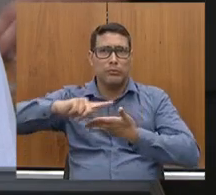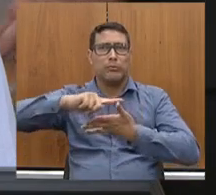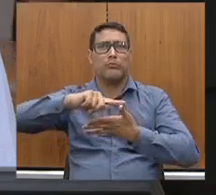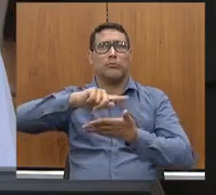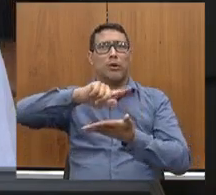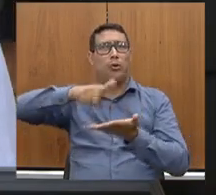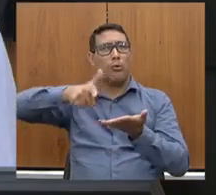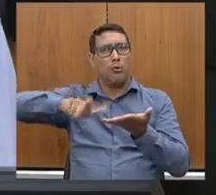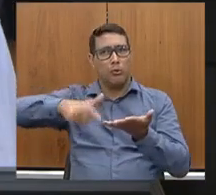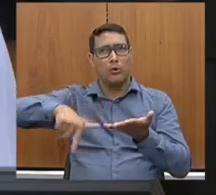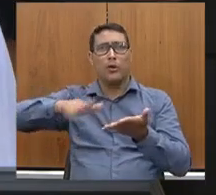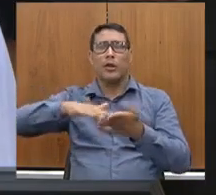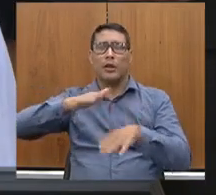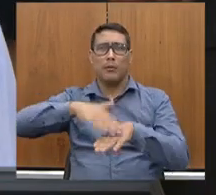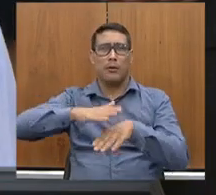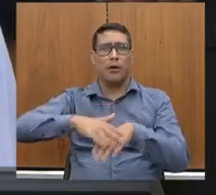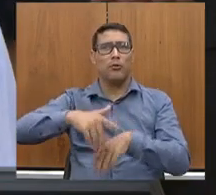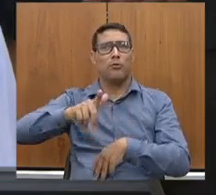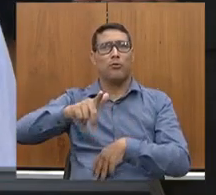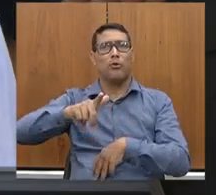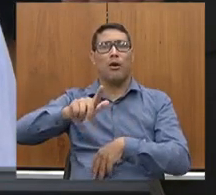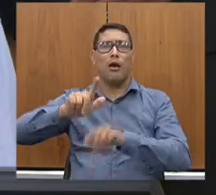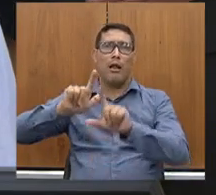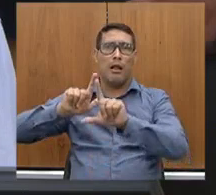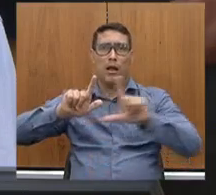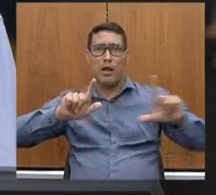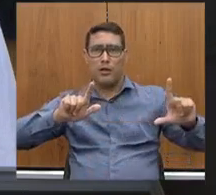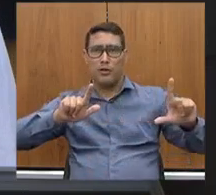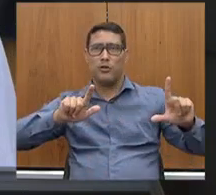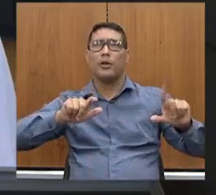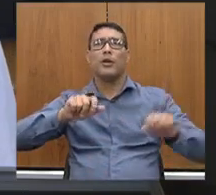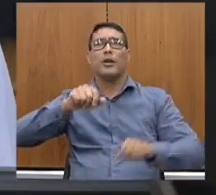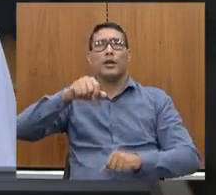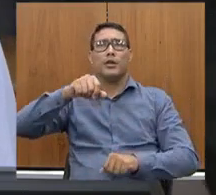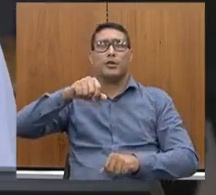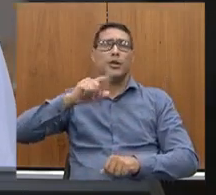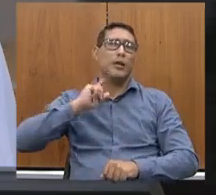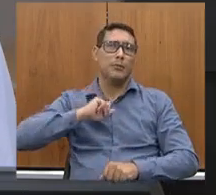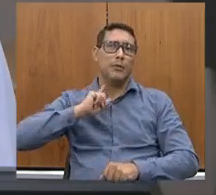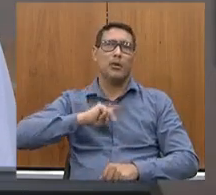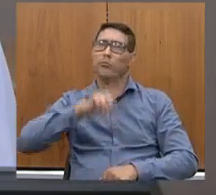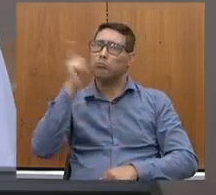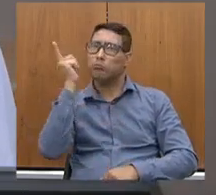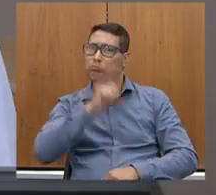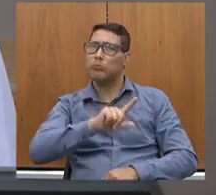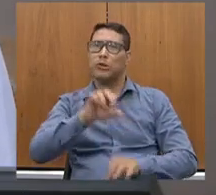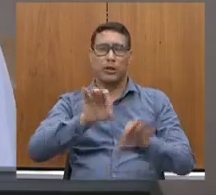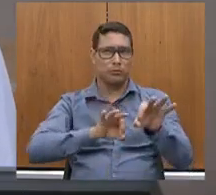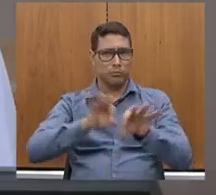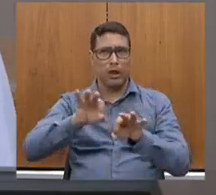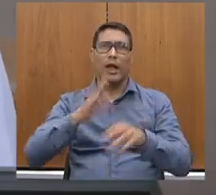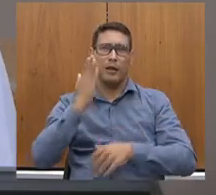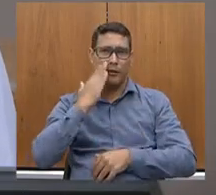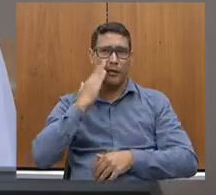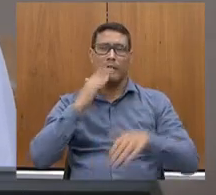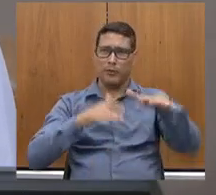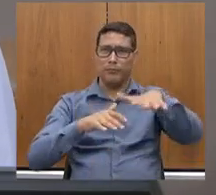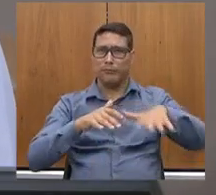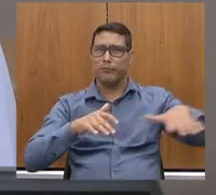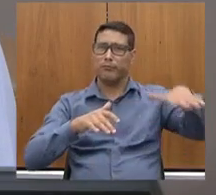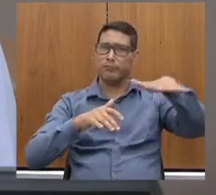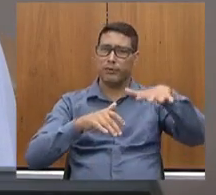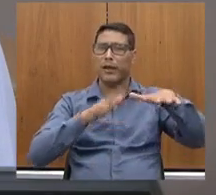que o leste de Minas fosse contemplado. A gente sabe que é uma região carente, é uma região